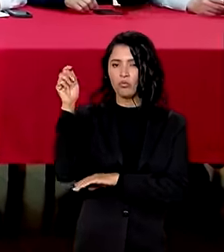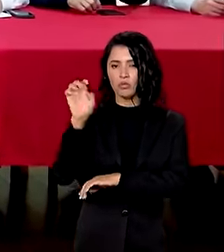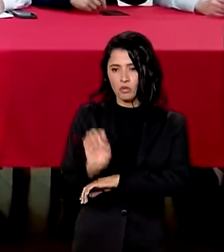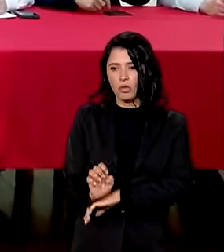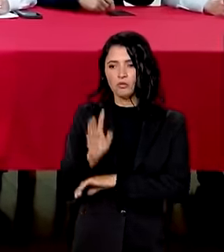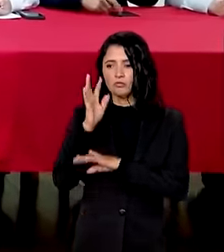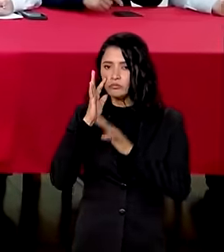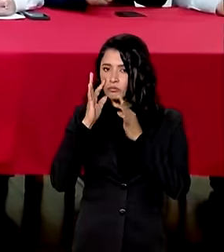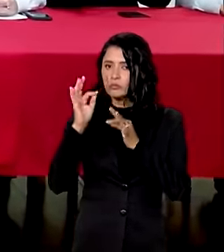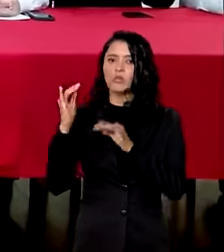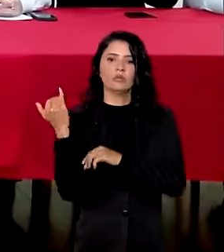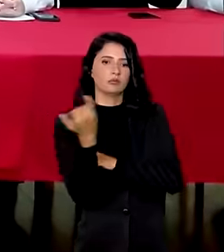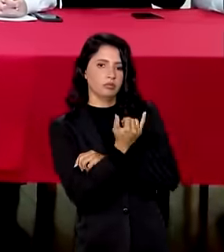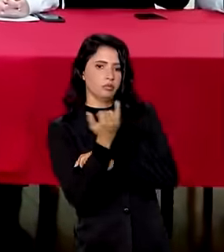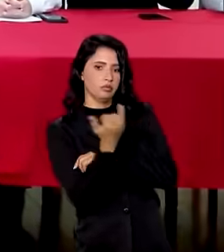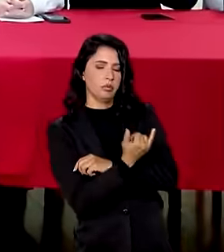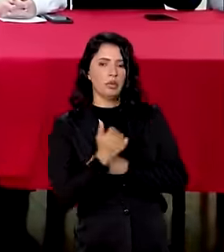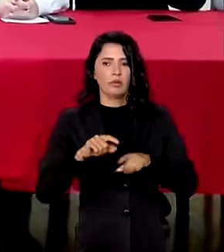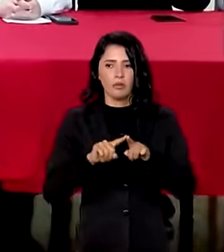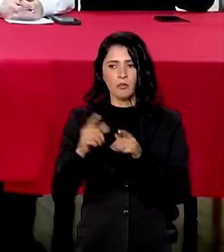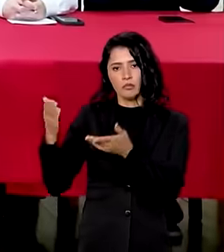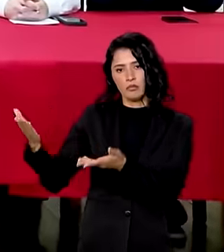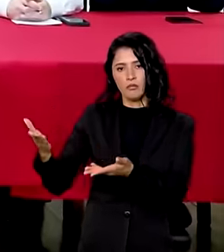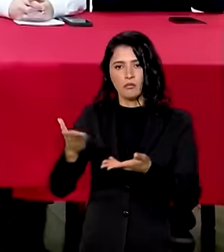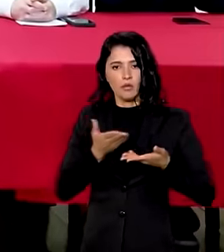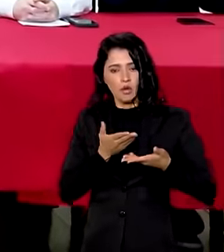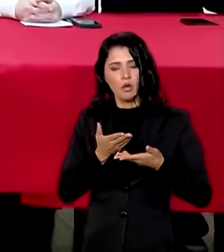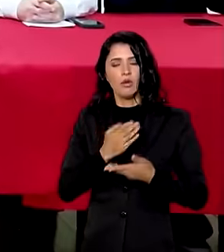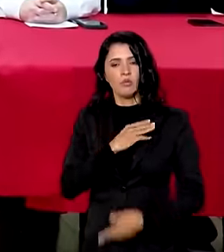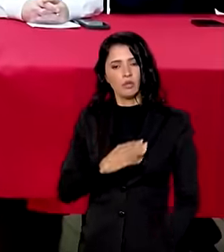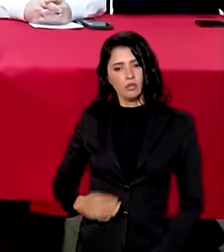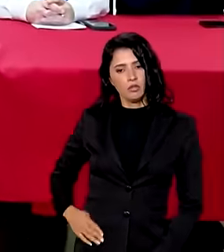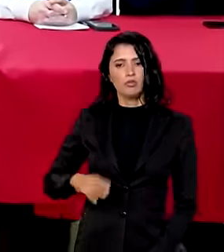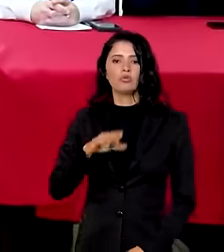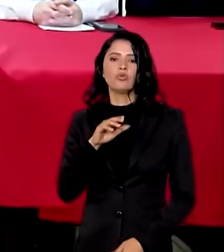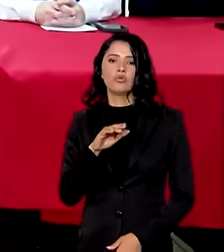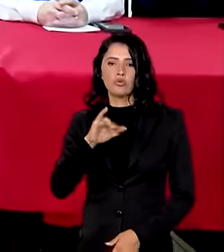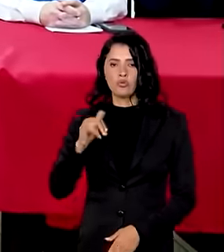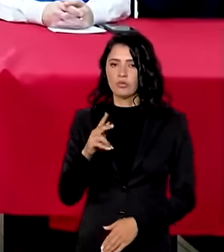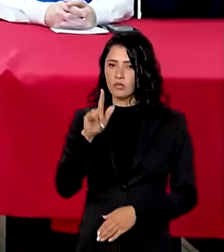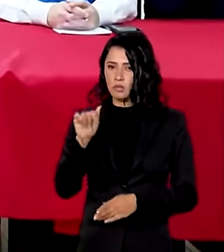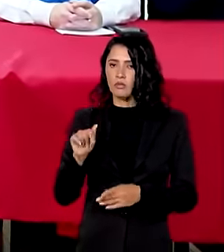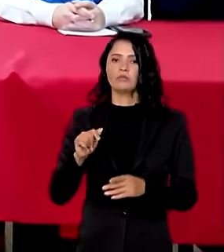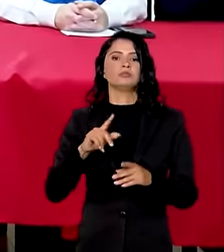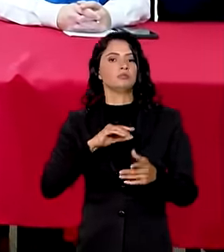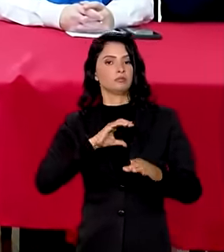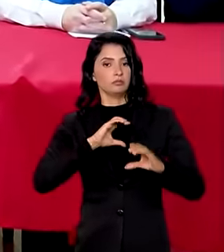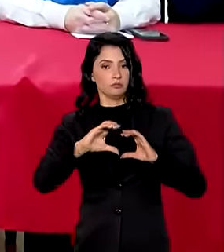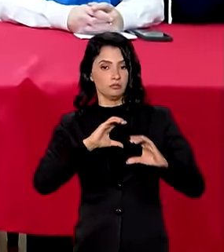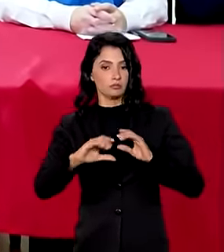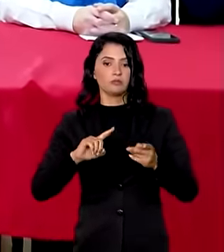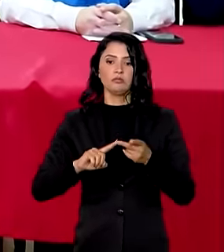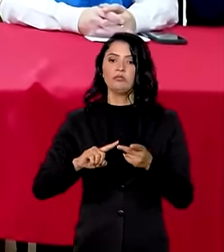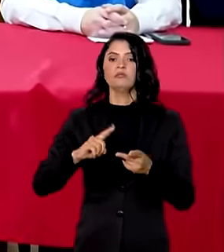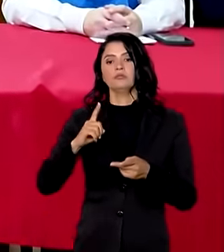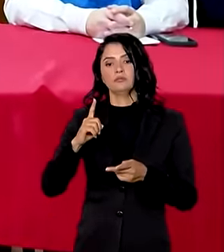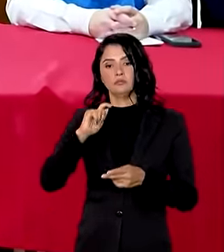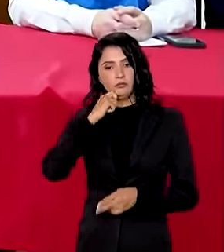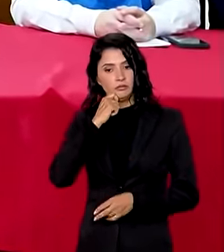estamos recebendo o ministro Juscelino, ministro das Comunicações, ministro Silvio Almeida, ministro dos Direitos Humanos.